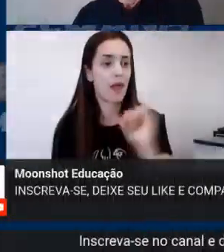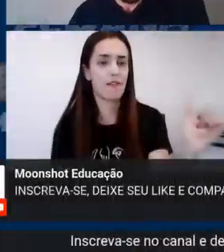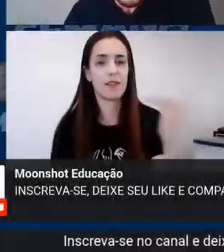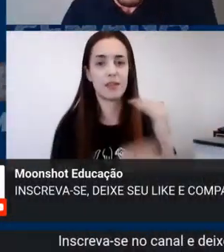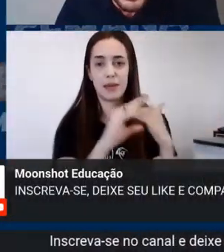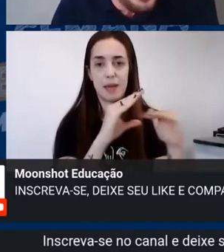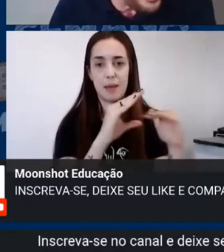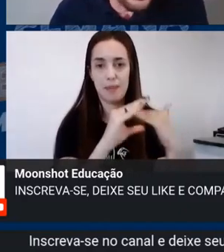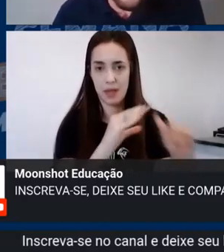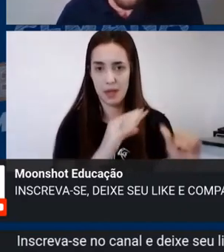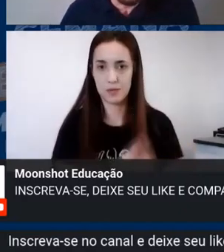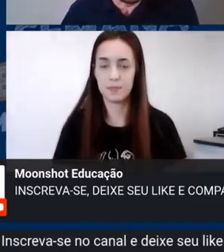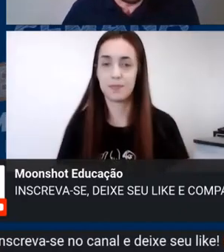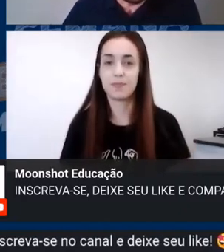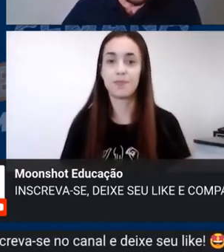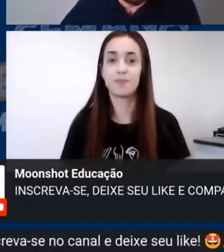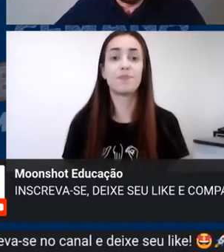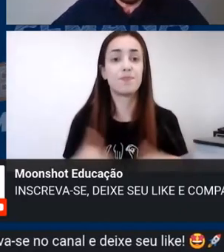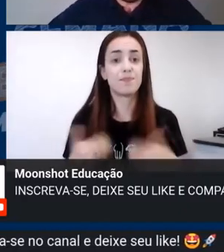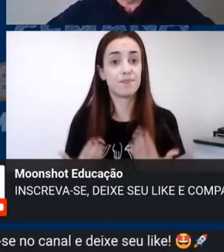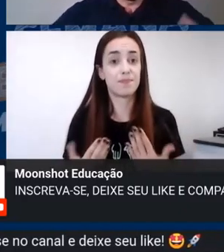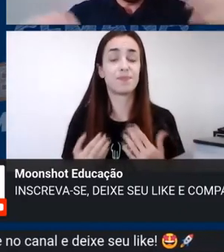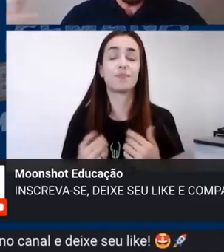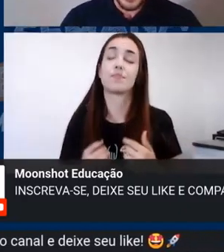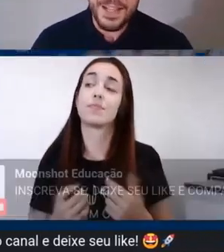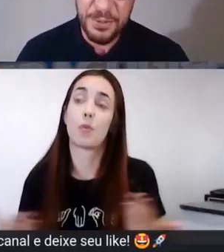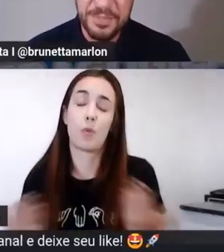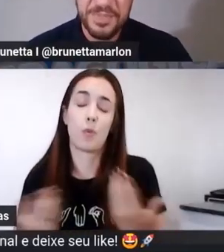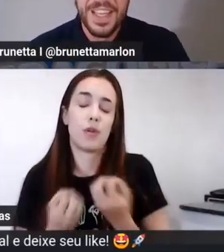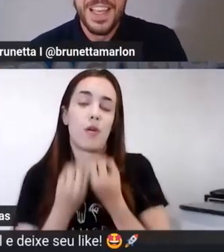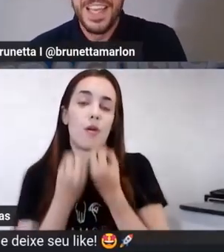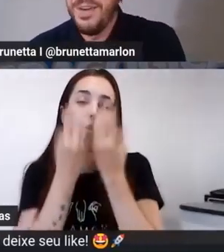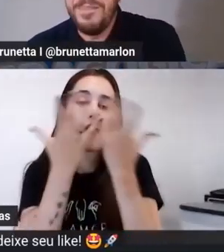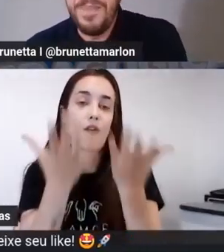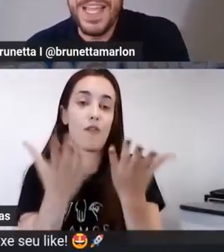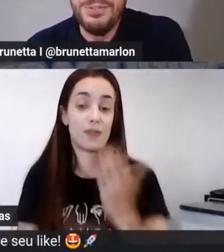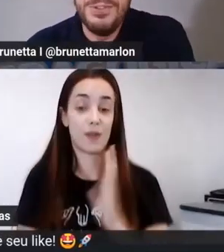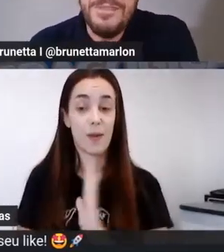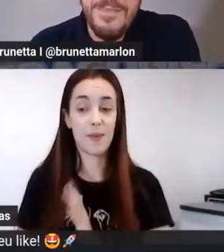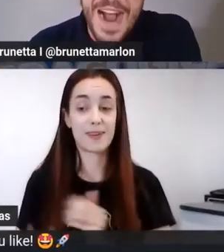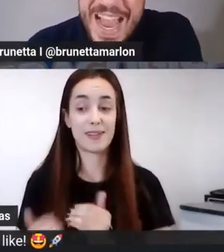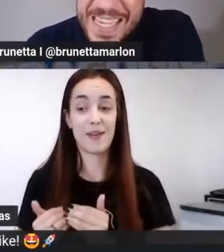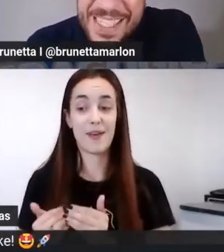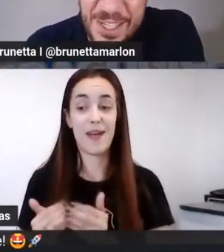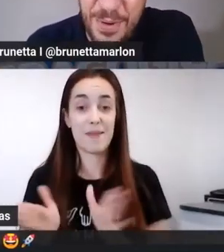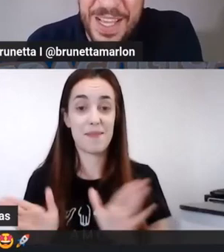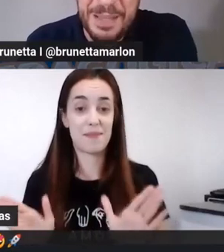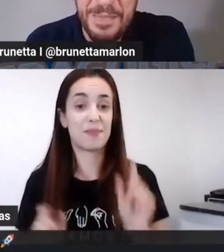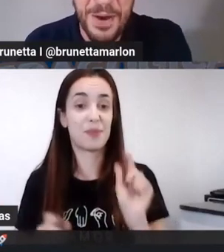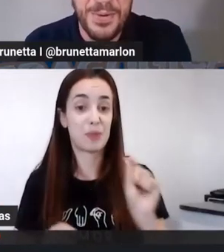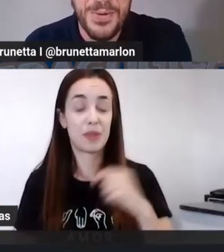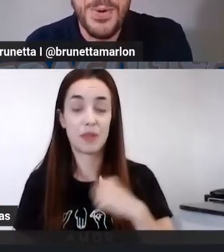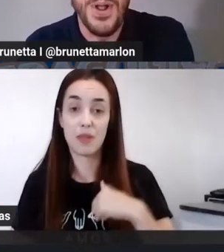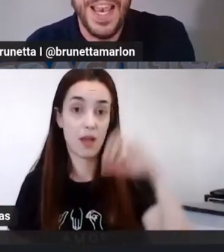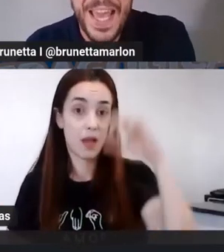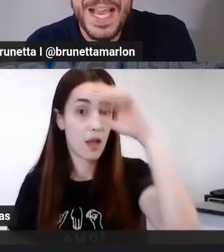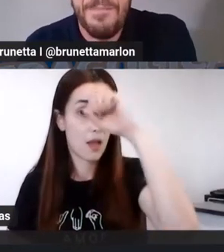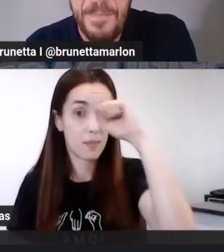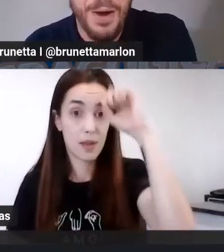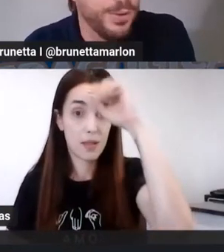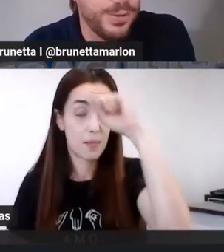Meus amigos, eu posso confessar assim com o coração aberto que eu aprendo demais com esse meu